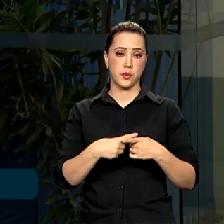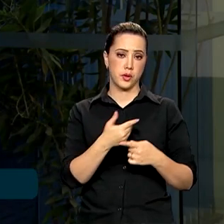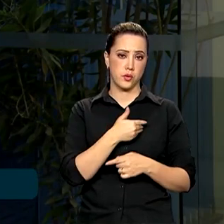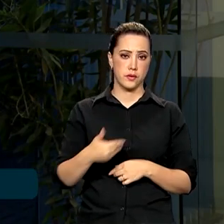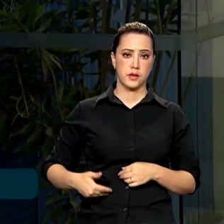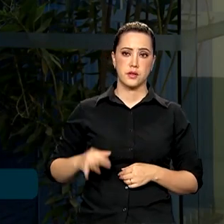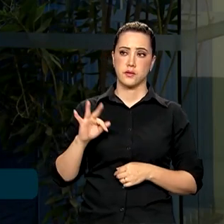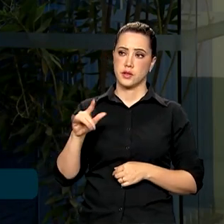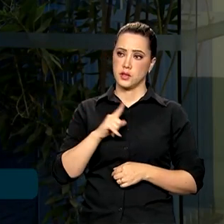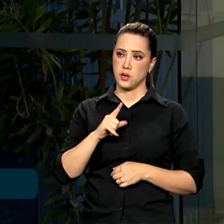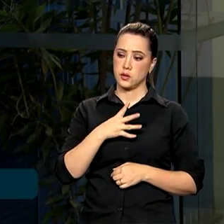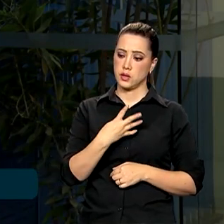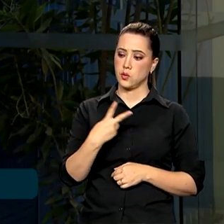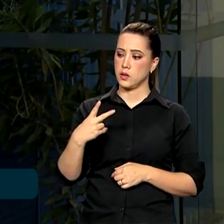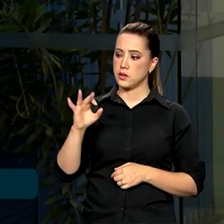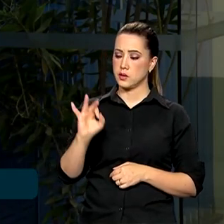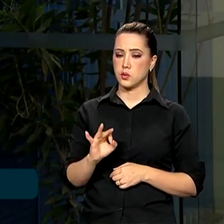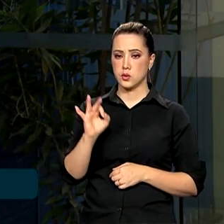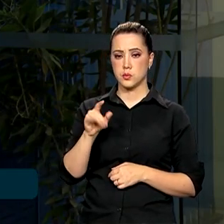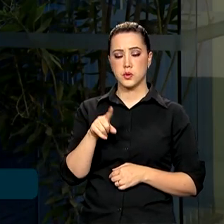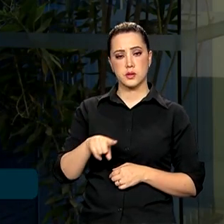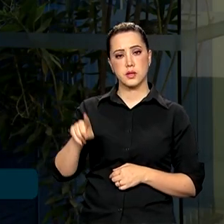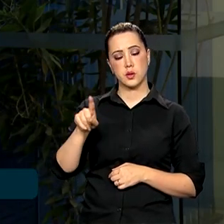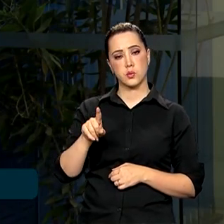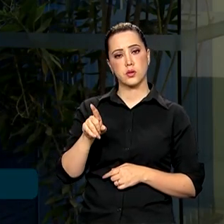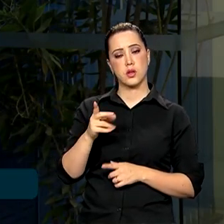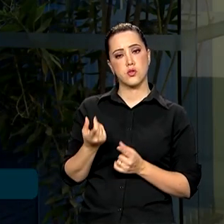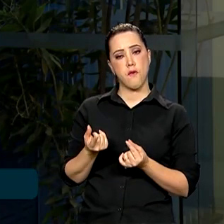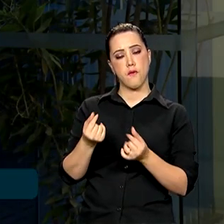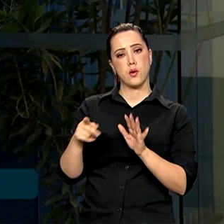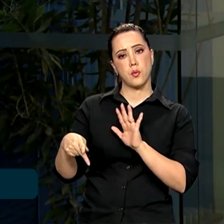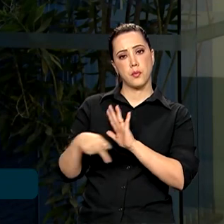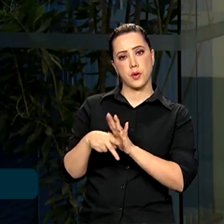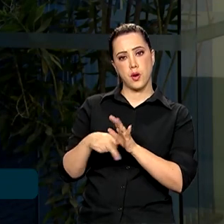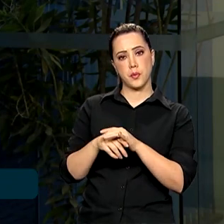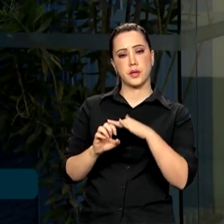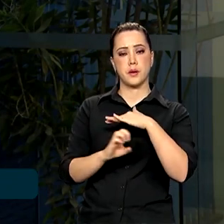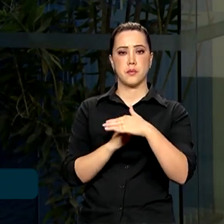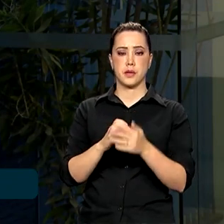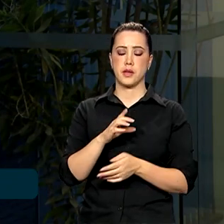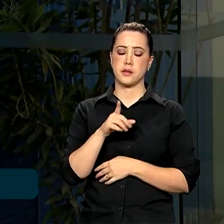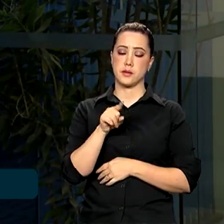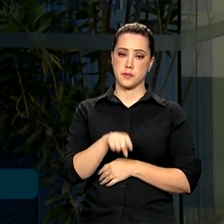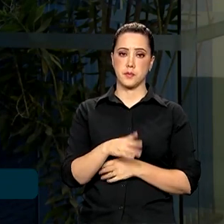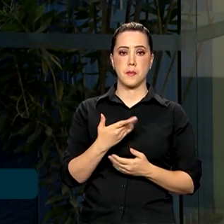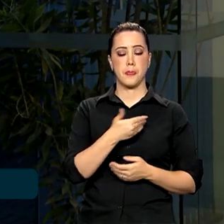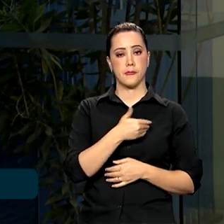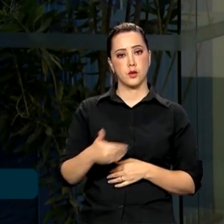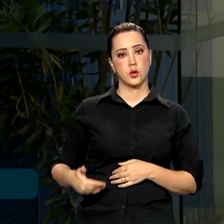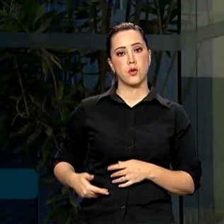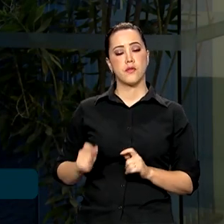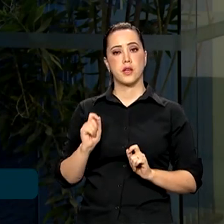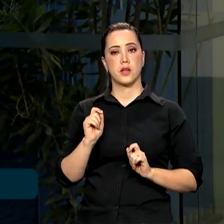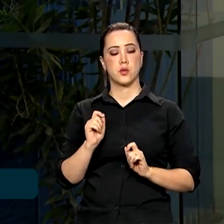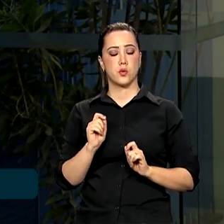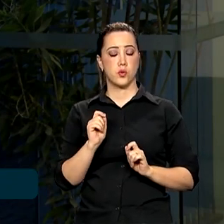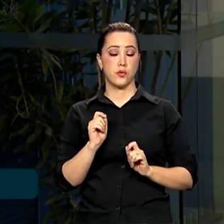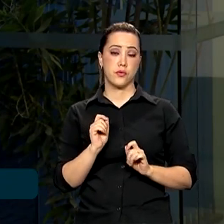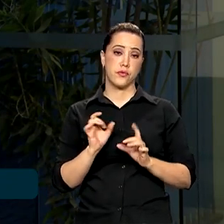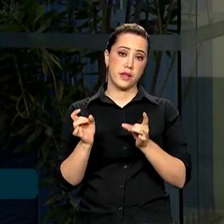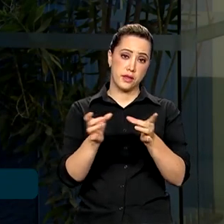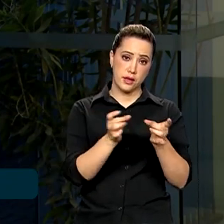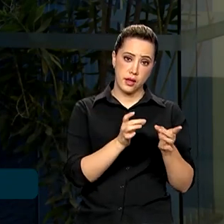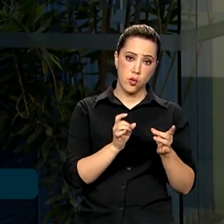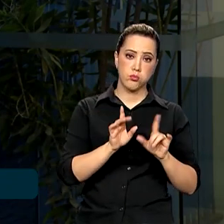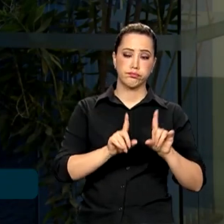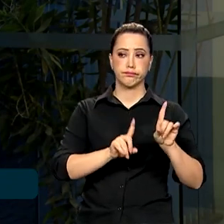detém 42% dessas ações. Então, pra que a gente entenda, o governo se desfez, privatizou a Eletrobras por meio de venda de